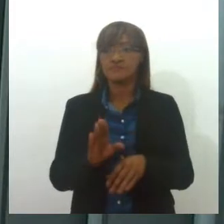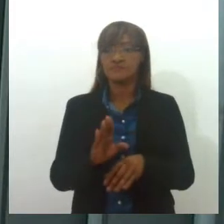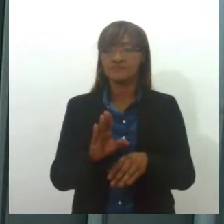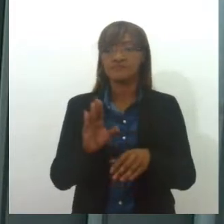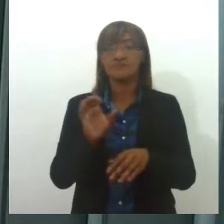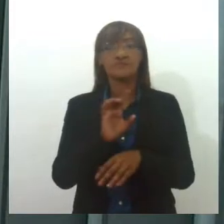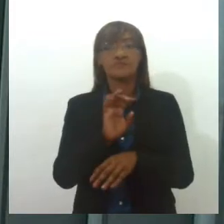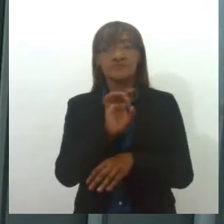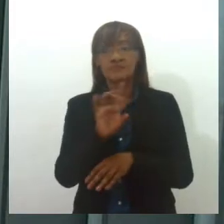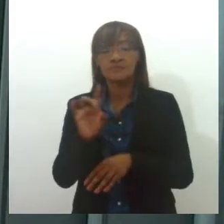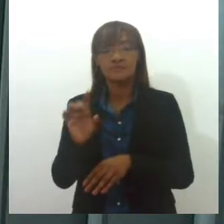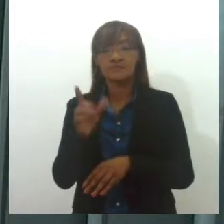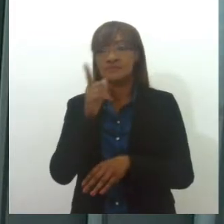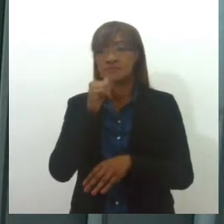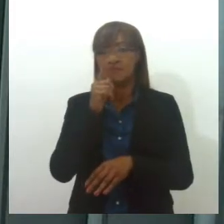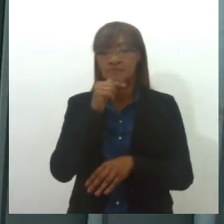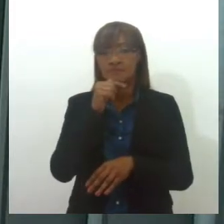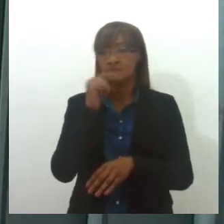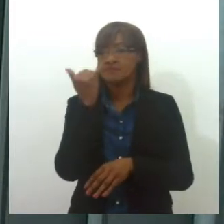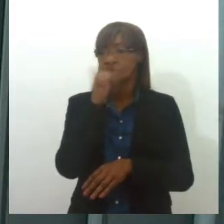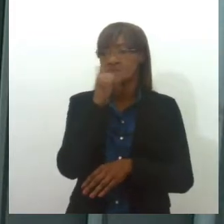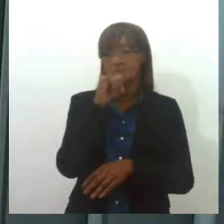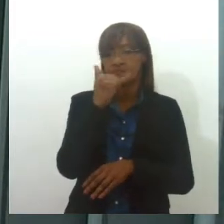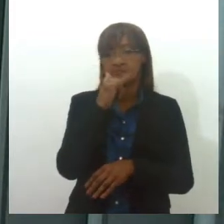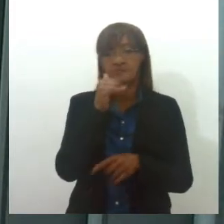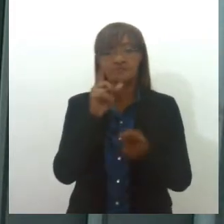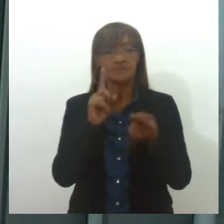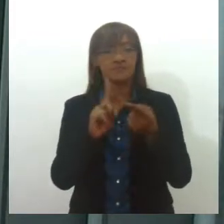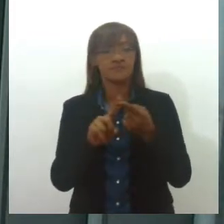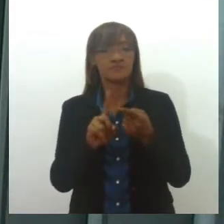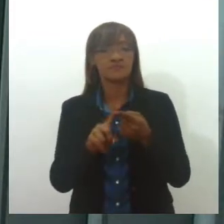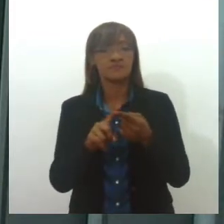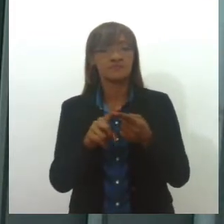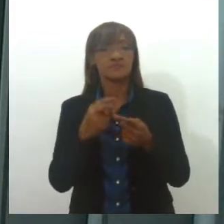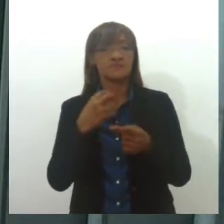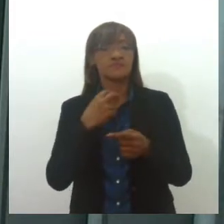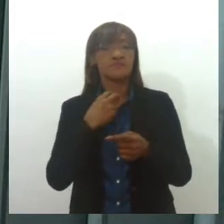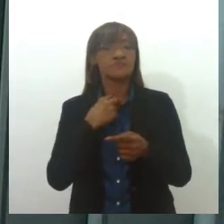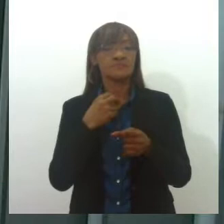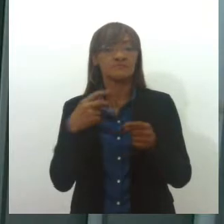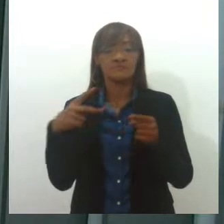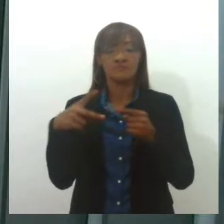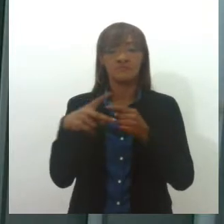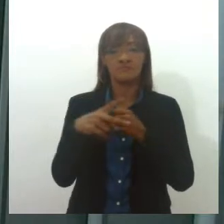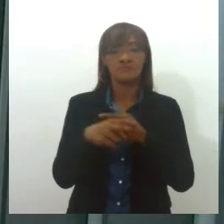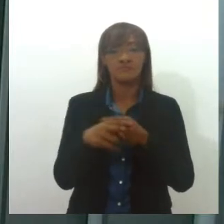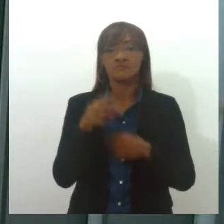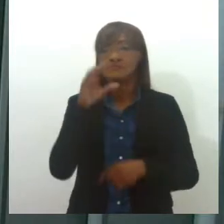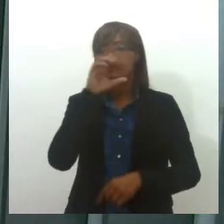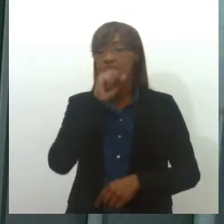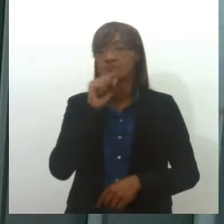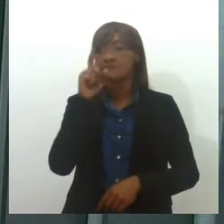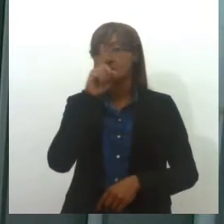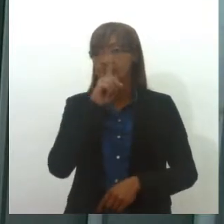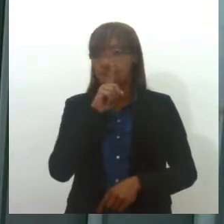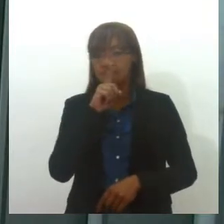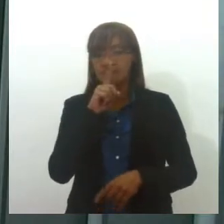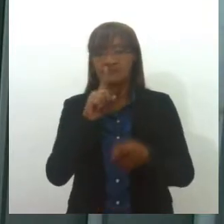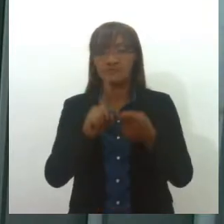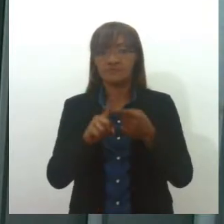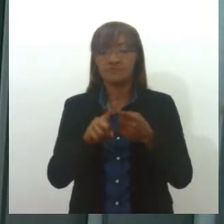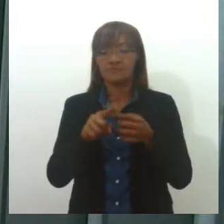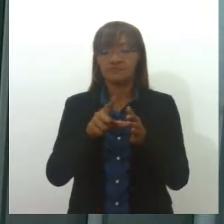distribuição de água e energia elétrica realizem o corte do fornecimento nos finais de semana e também vésperas de